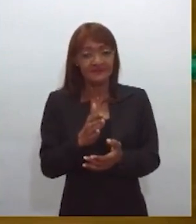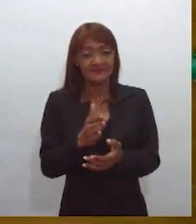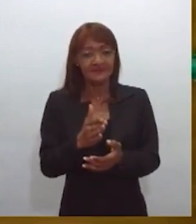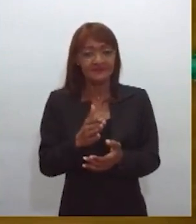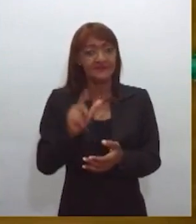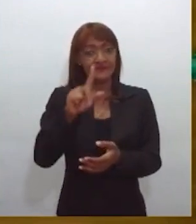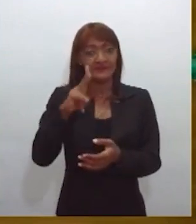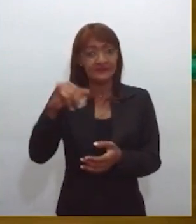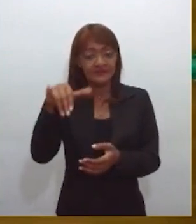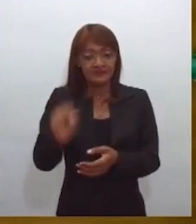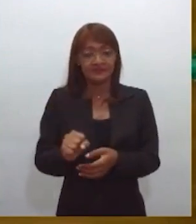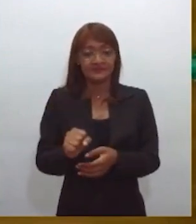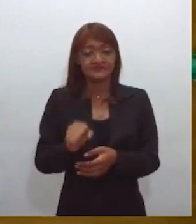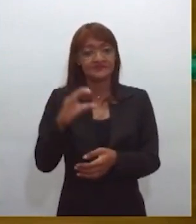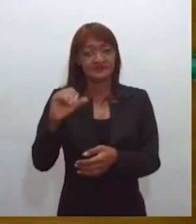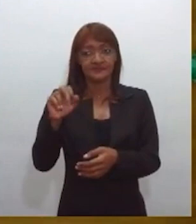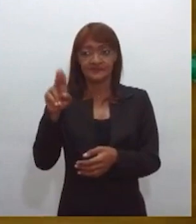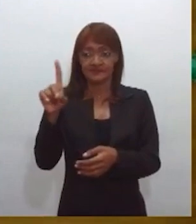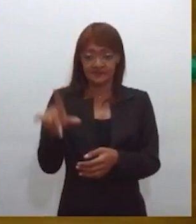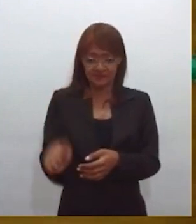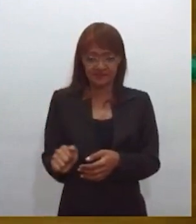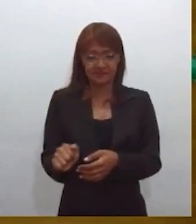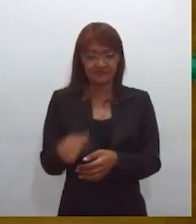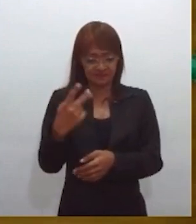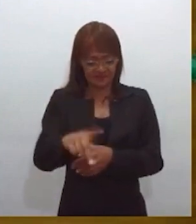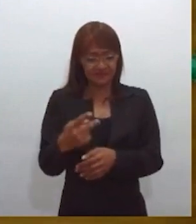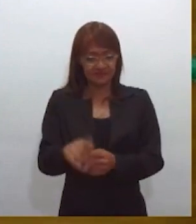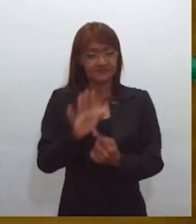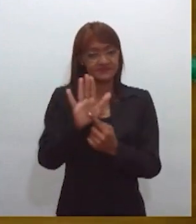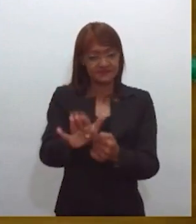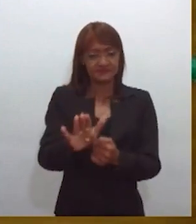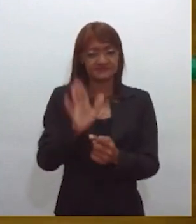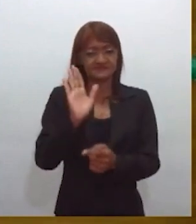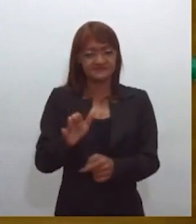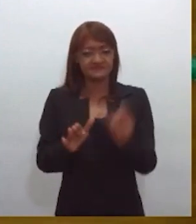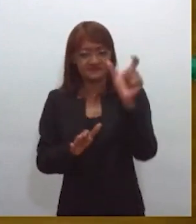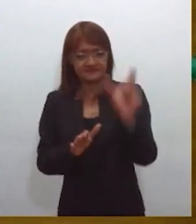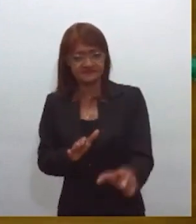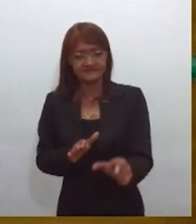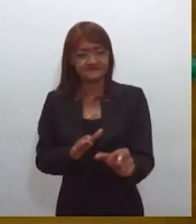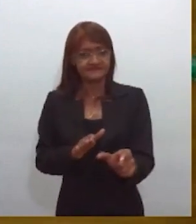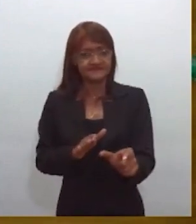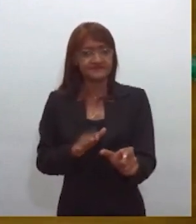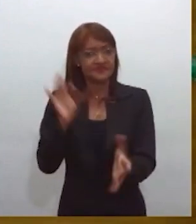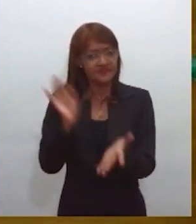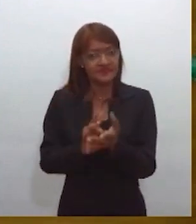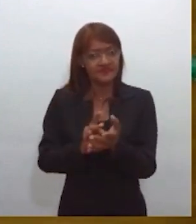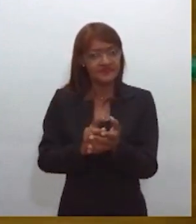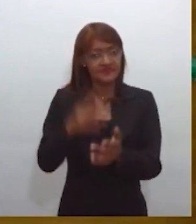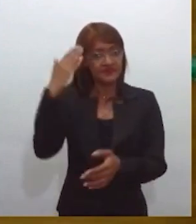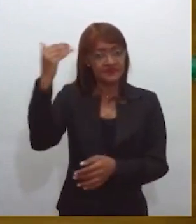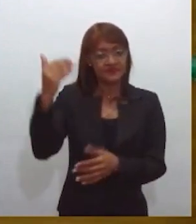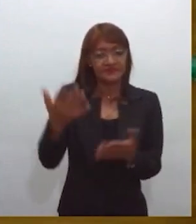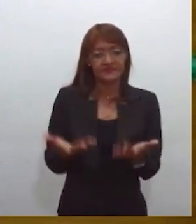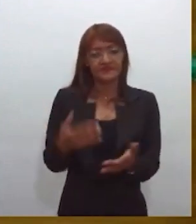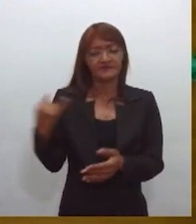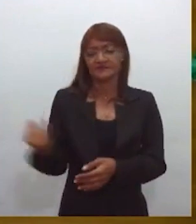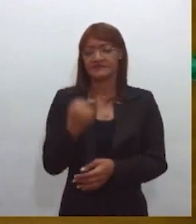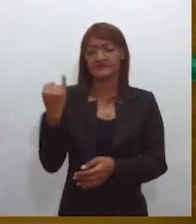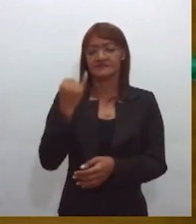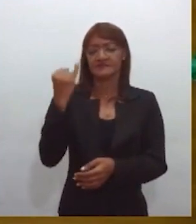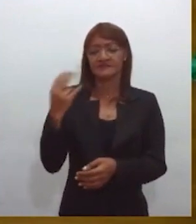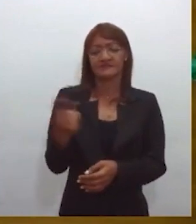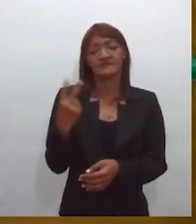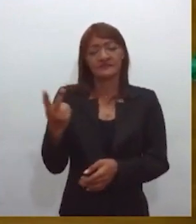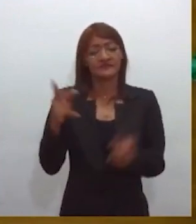o depoimento que foi exibido aqui no programa. Esse cara me ensinou a tocar guitarra. Quer dizer, tem uma importância do músico, e a gente pode trazê-lo aqui,